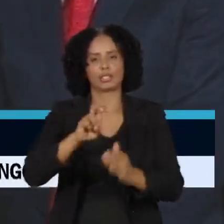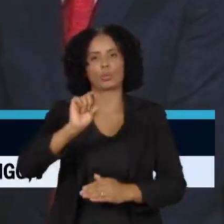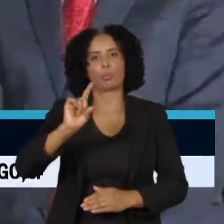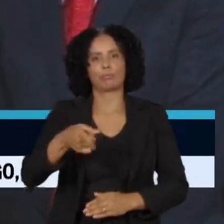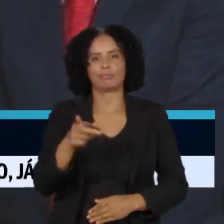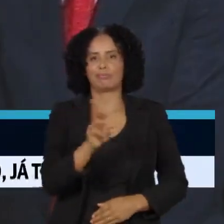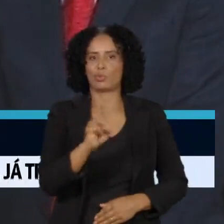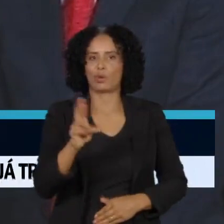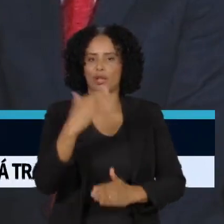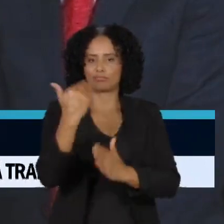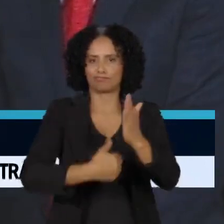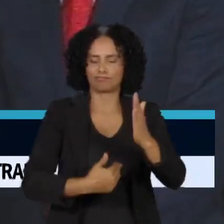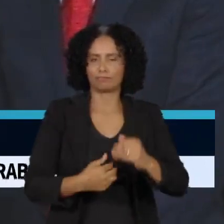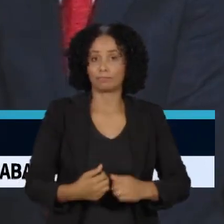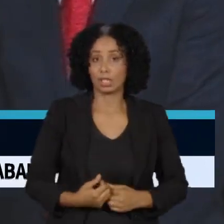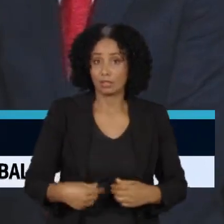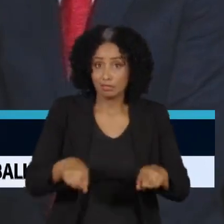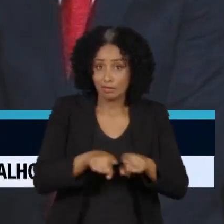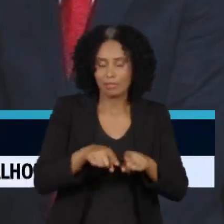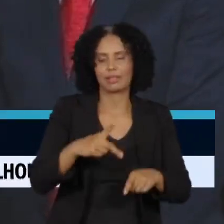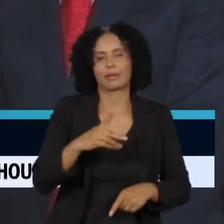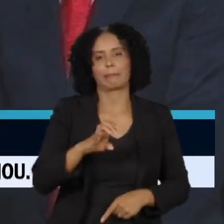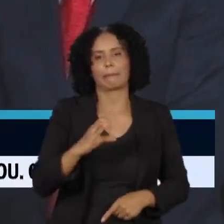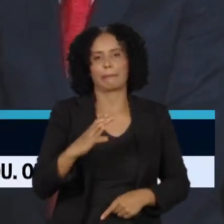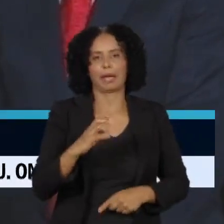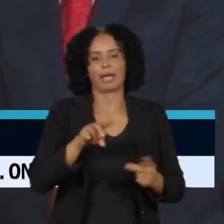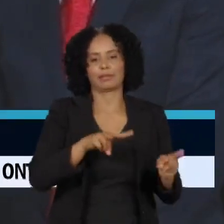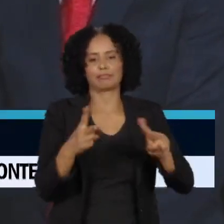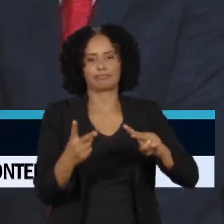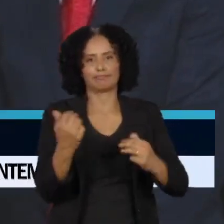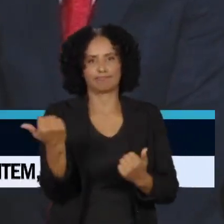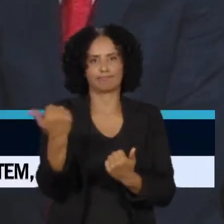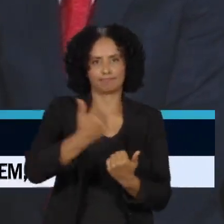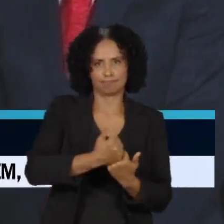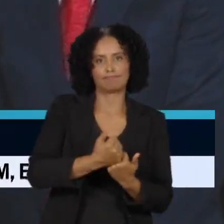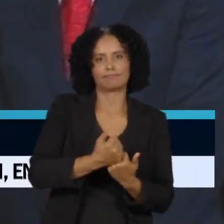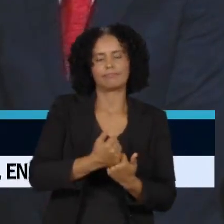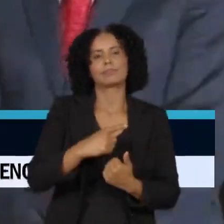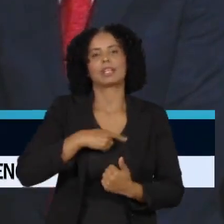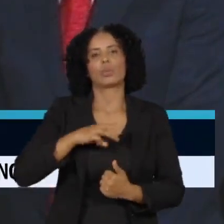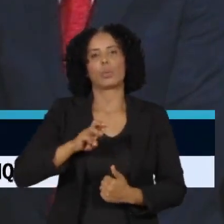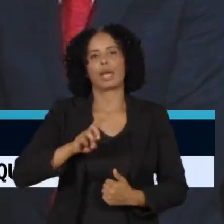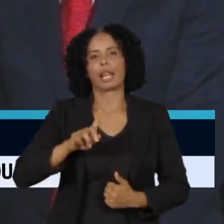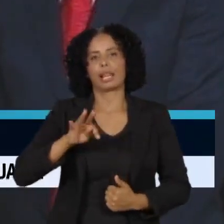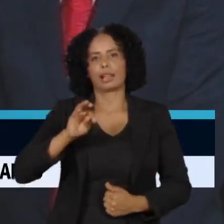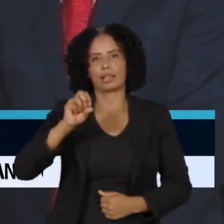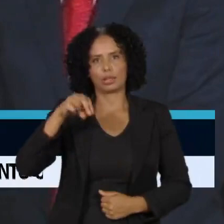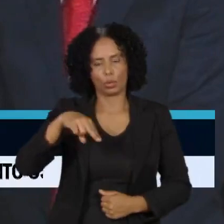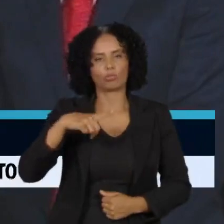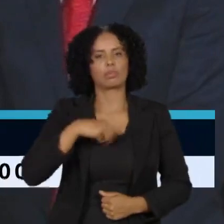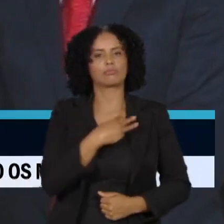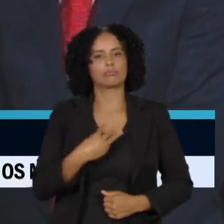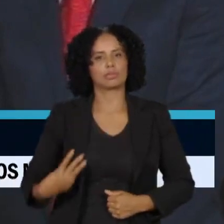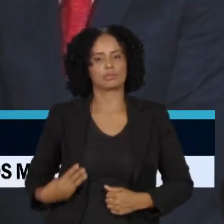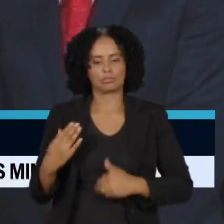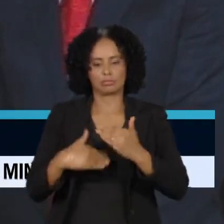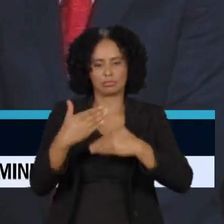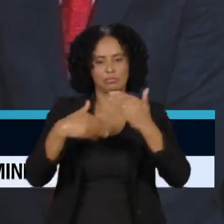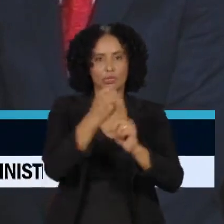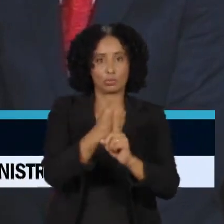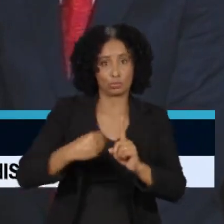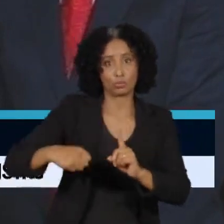coordenador das negociações da PEC da Transição com o Congresso, Wellington Dias, atual ministro do Desenvolvimento Social,